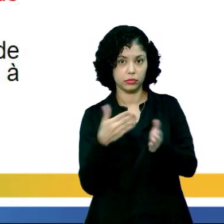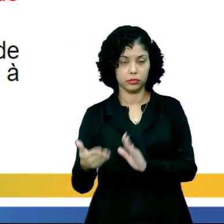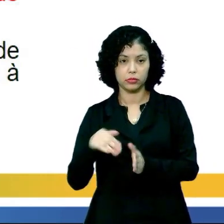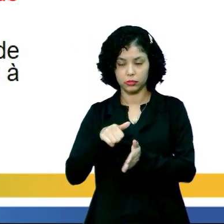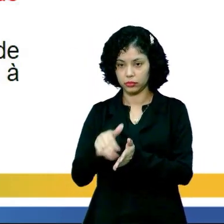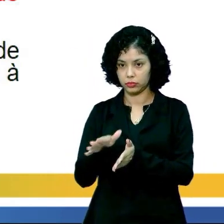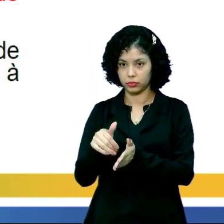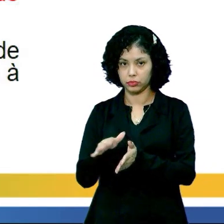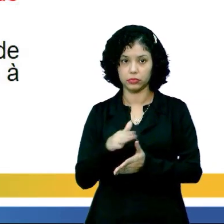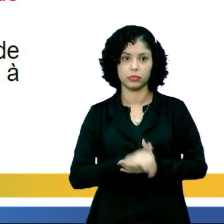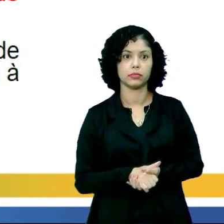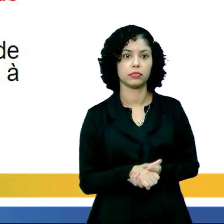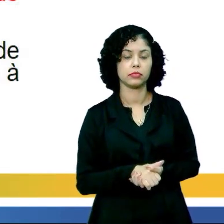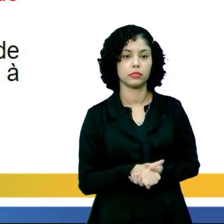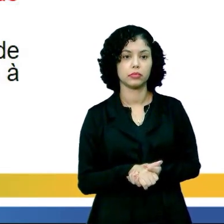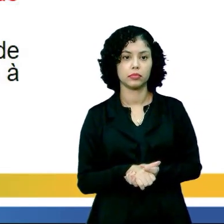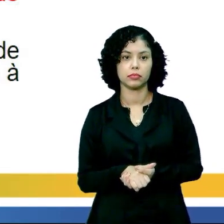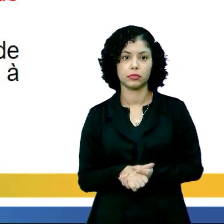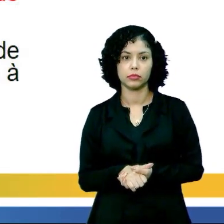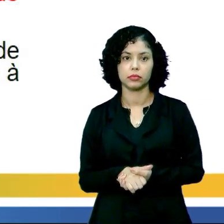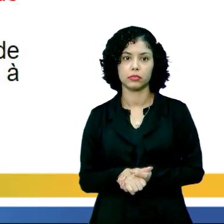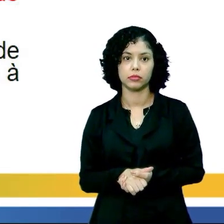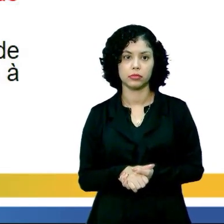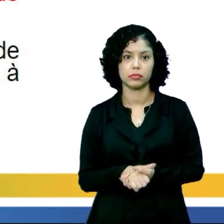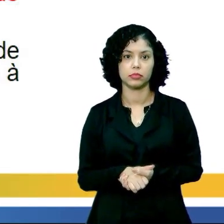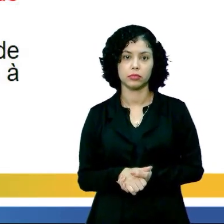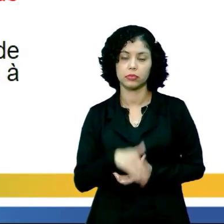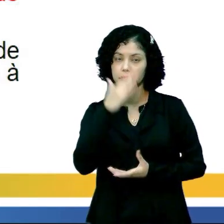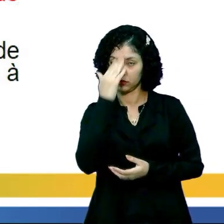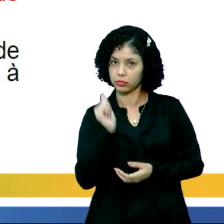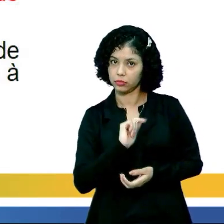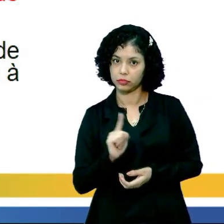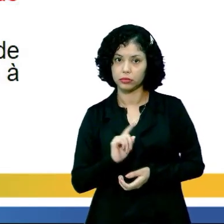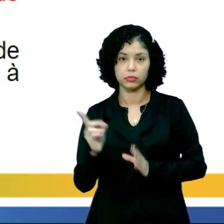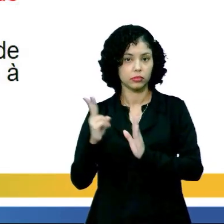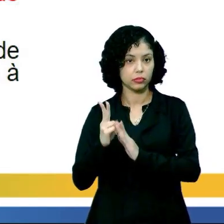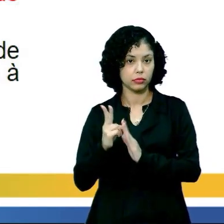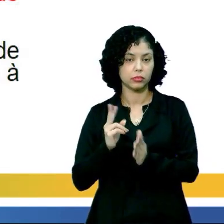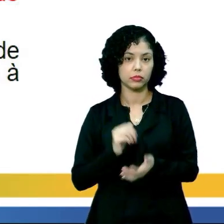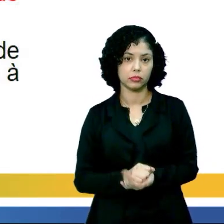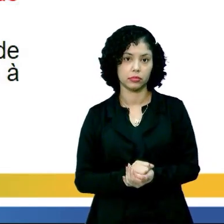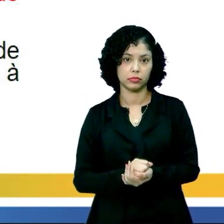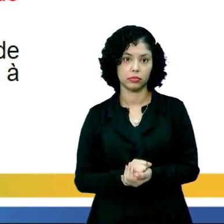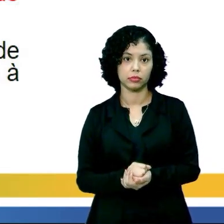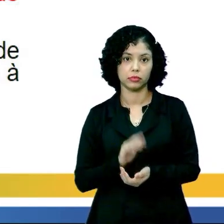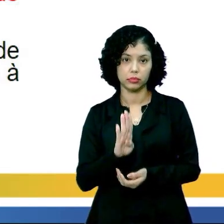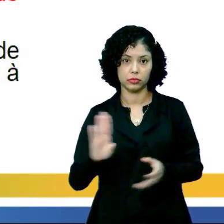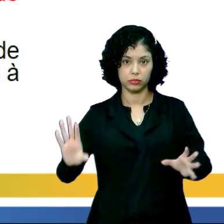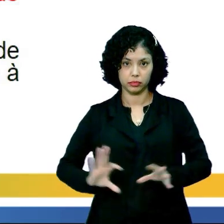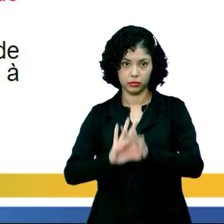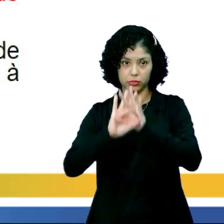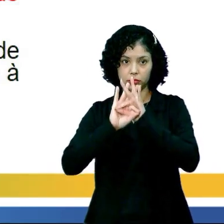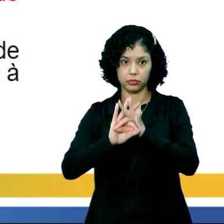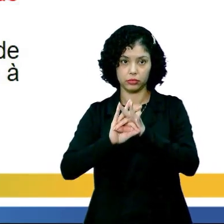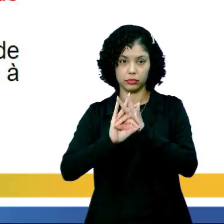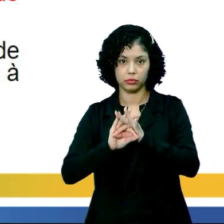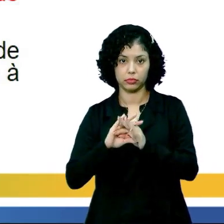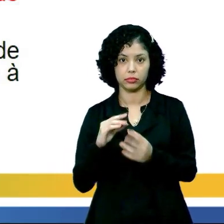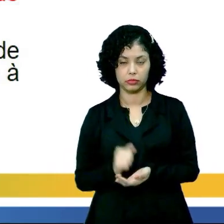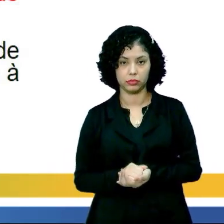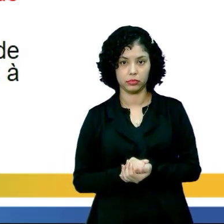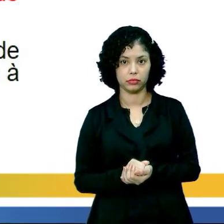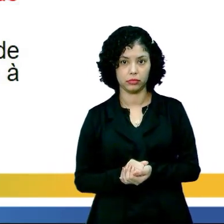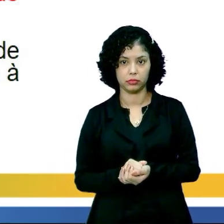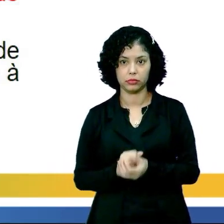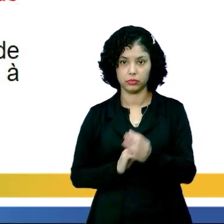Vamos eliminar essas alternativas. Então, a prática do acaragé a gente já sabe que não é indígena, né? B, fala que é a